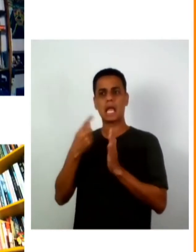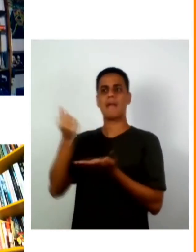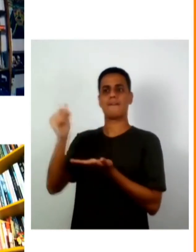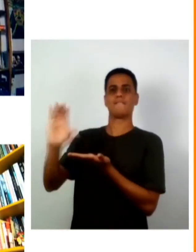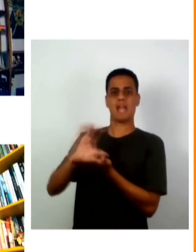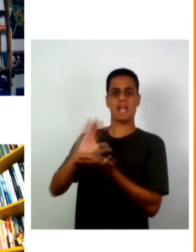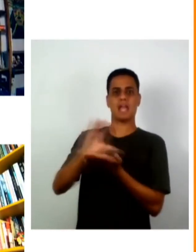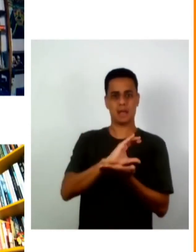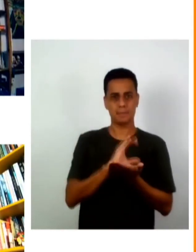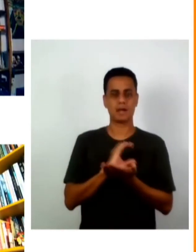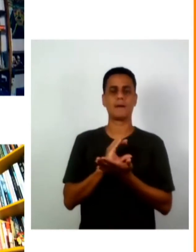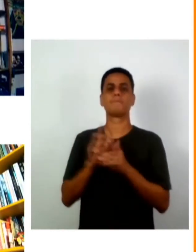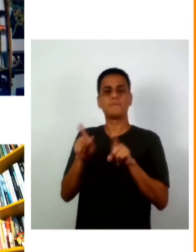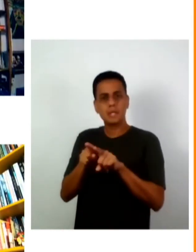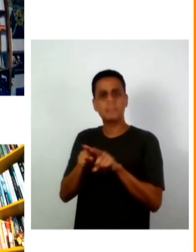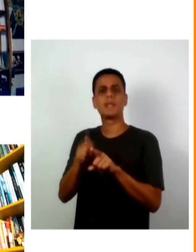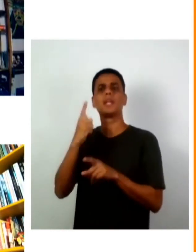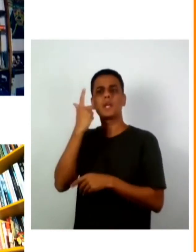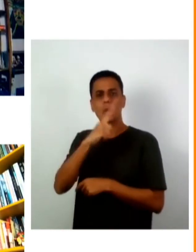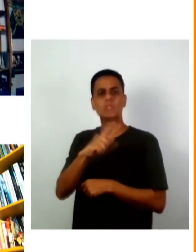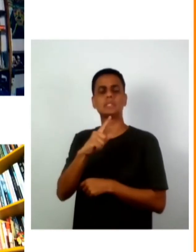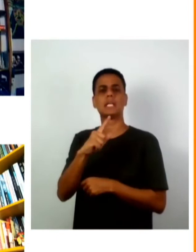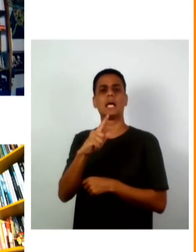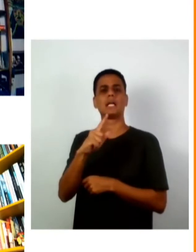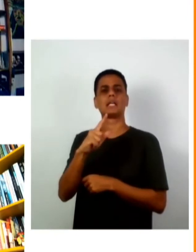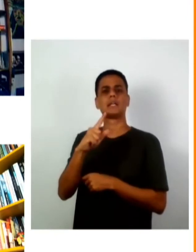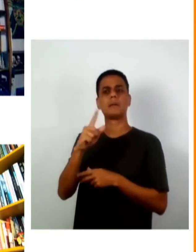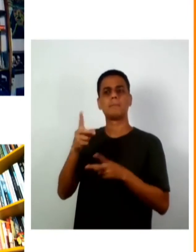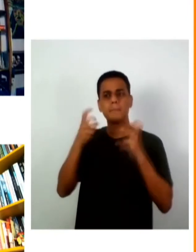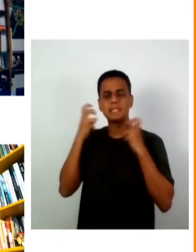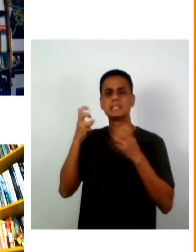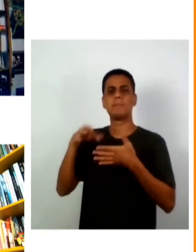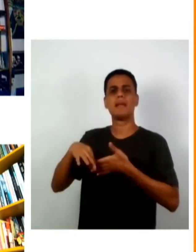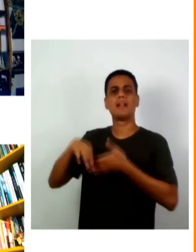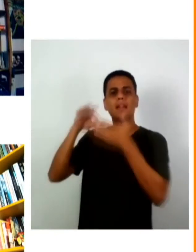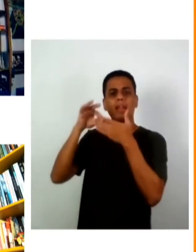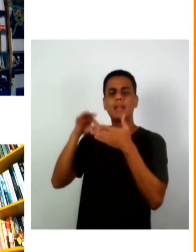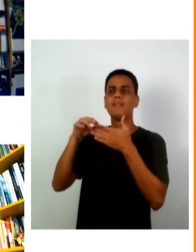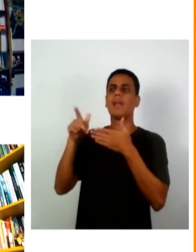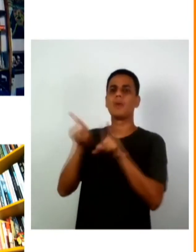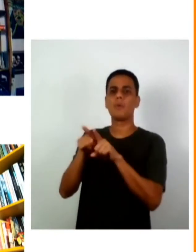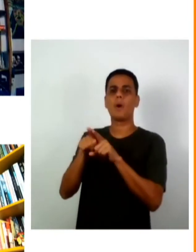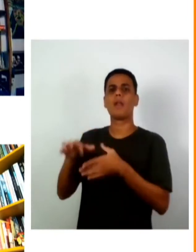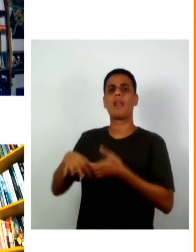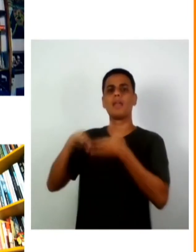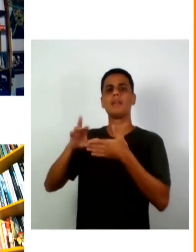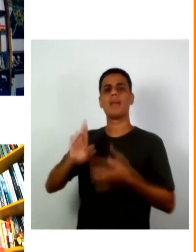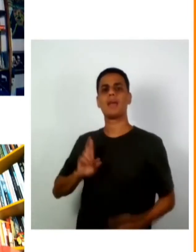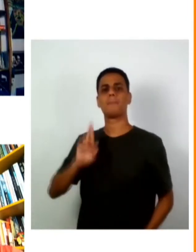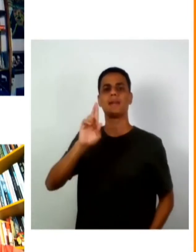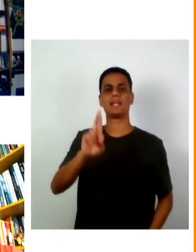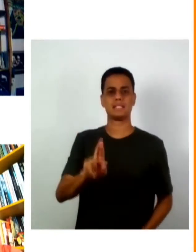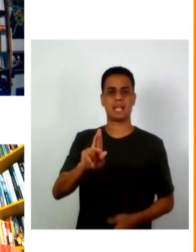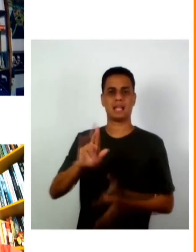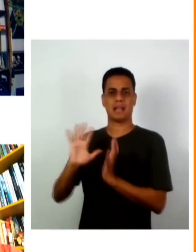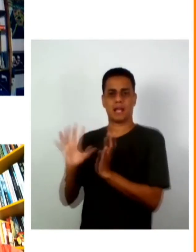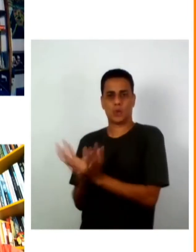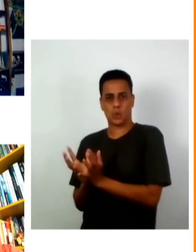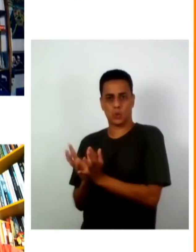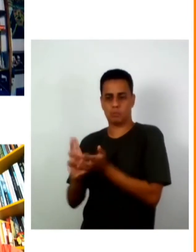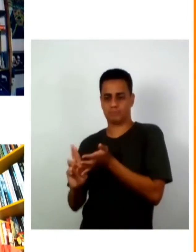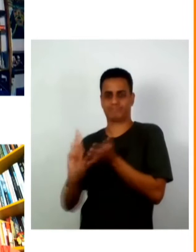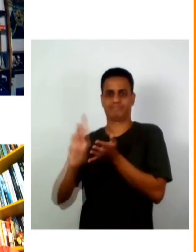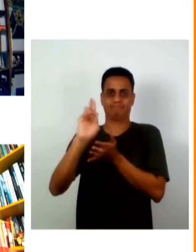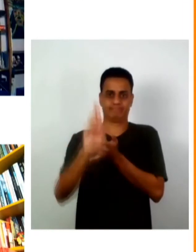começam a despontar votos saírem lideranças representando esses grupos cada vez mais à medida que